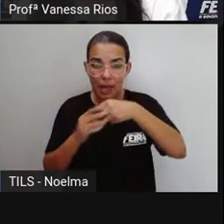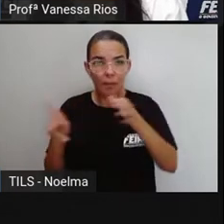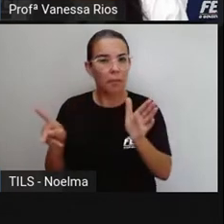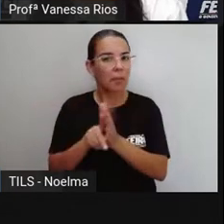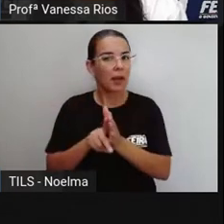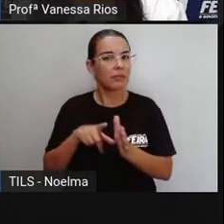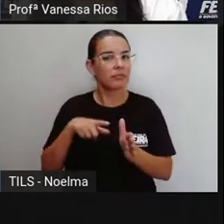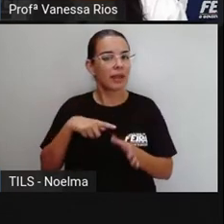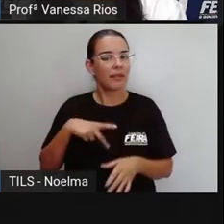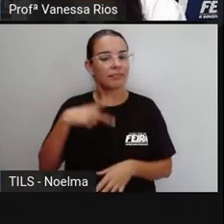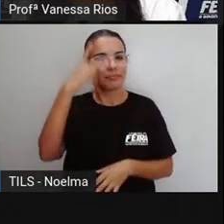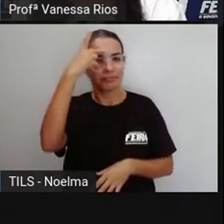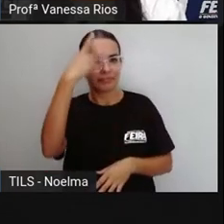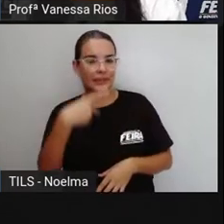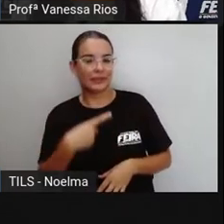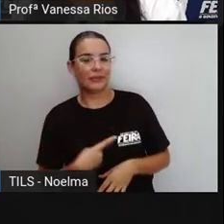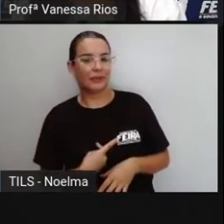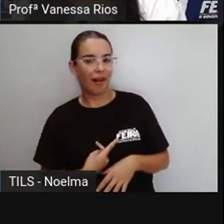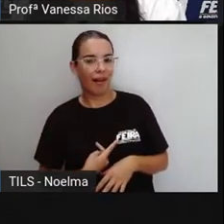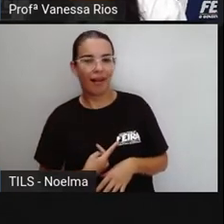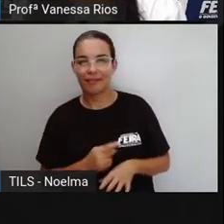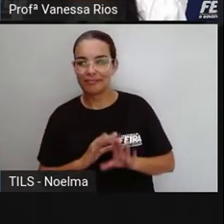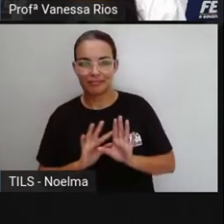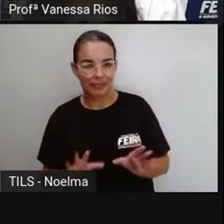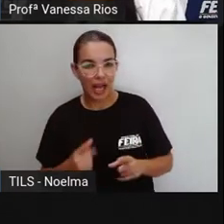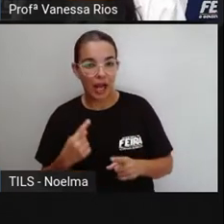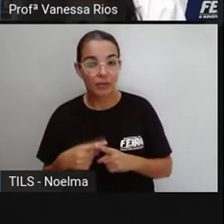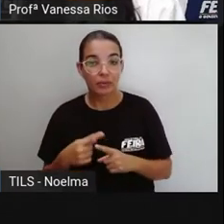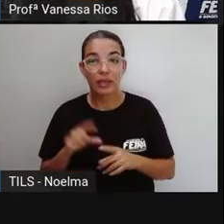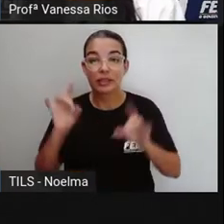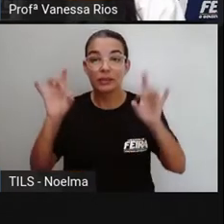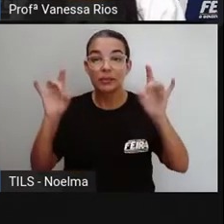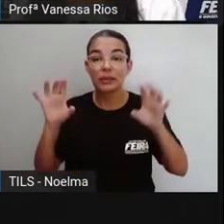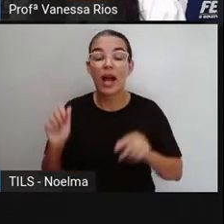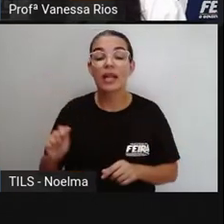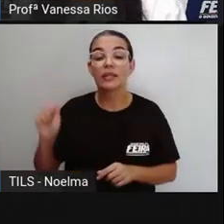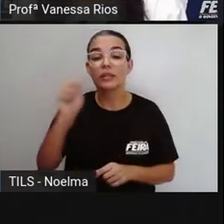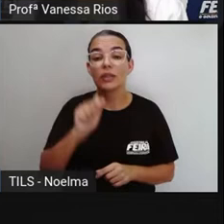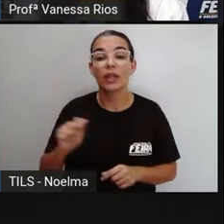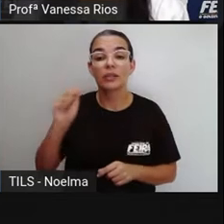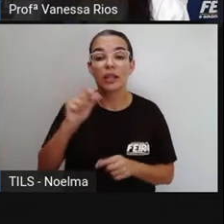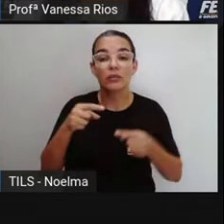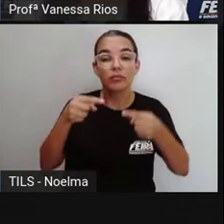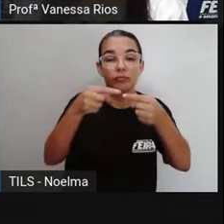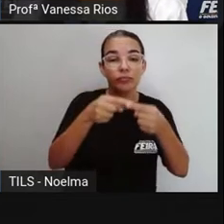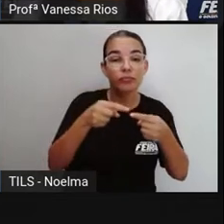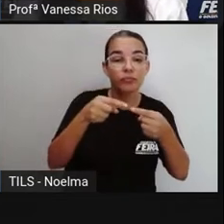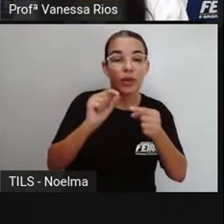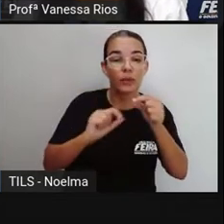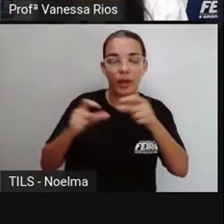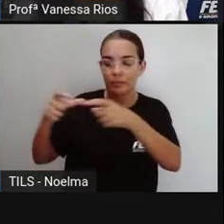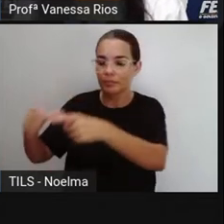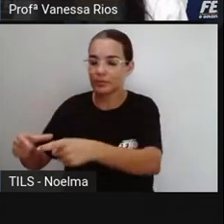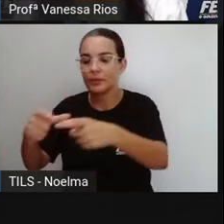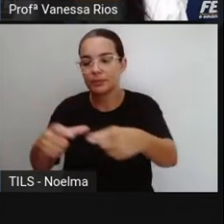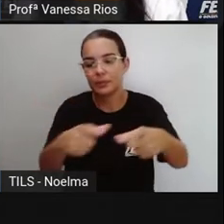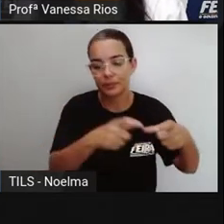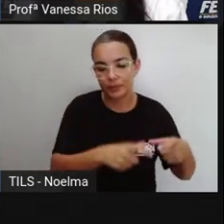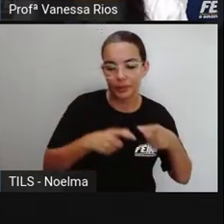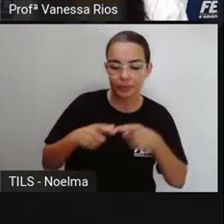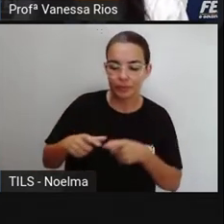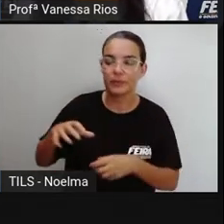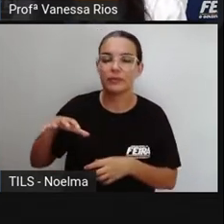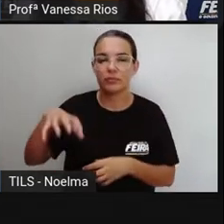suas particularidades, e essas estão especialmente associadas à sua ocupação e também ao local em que se